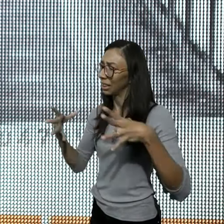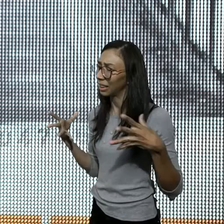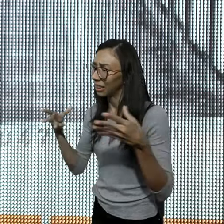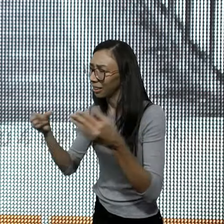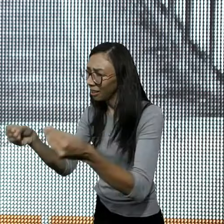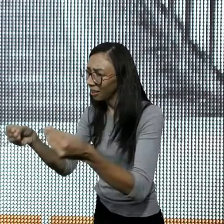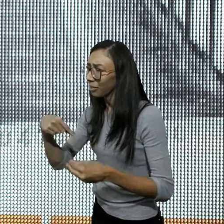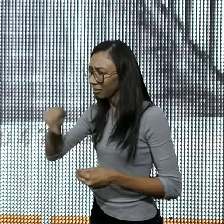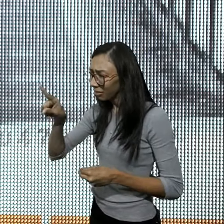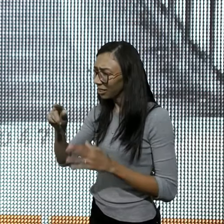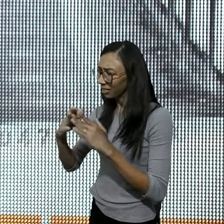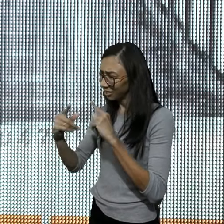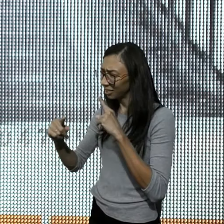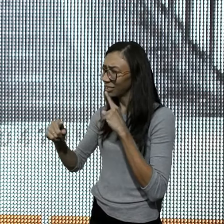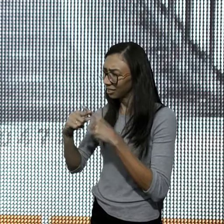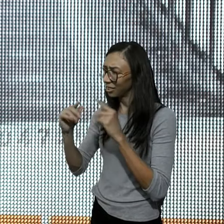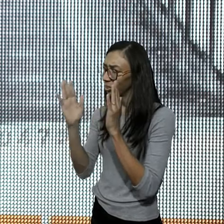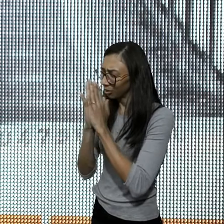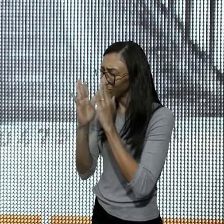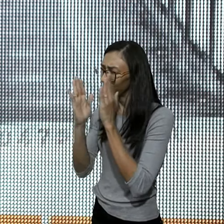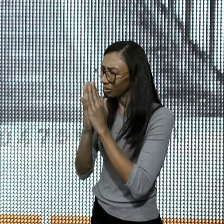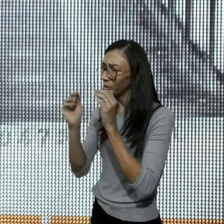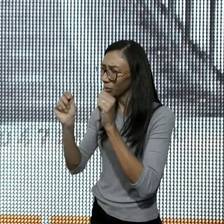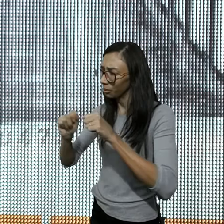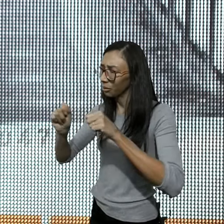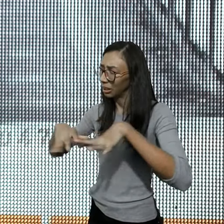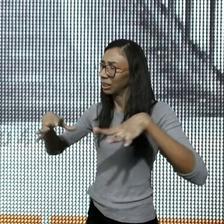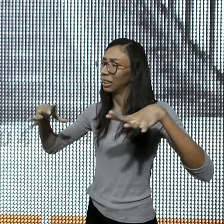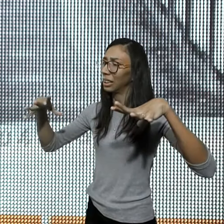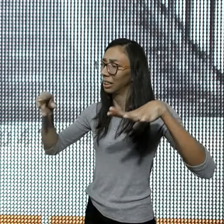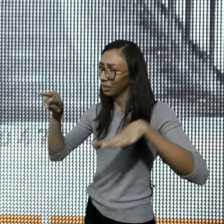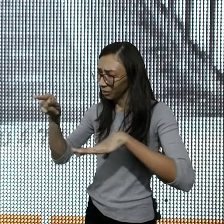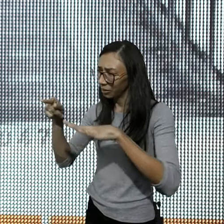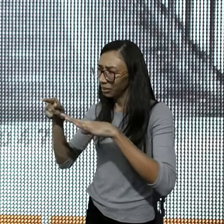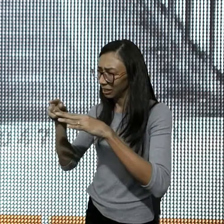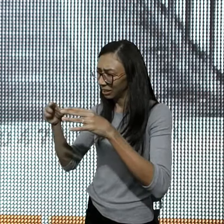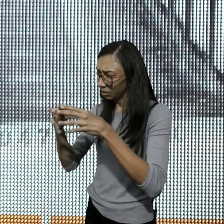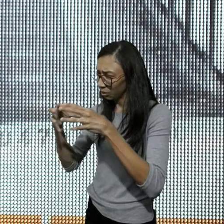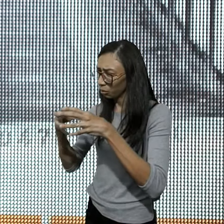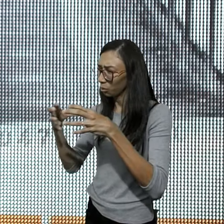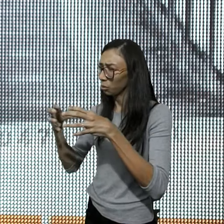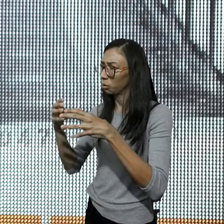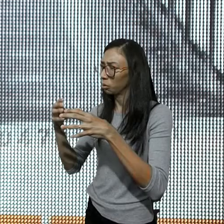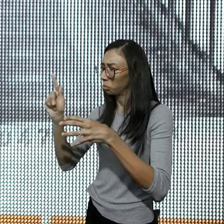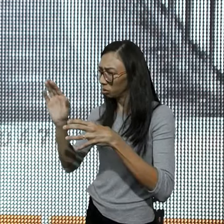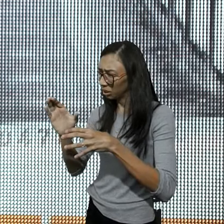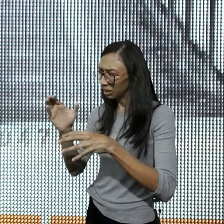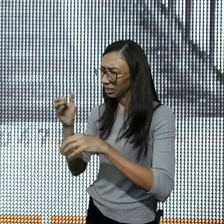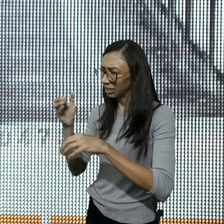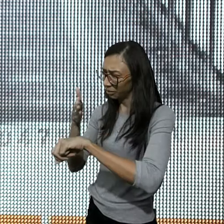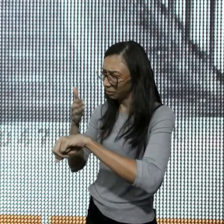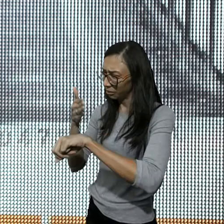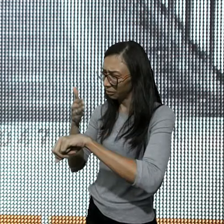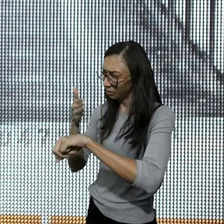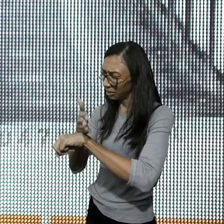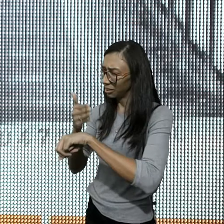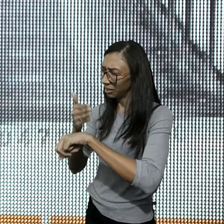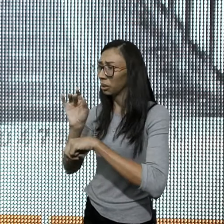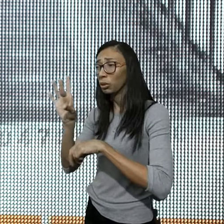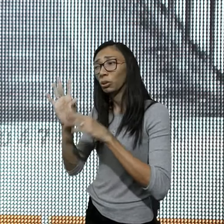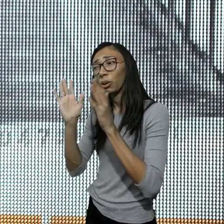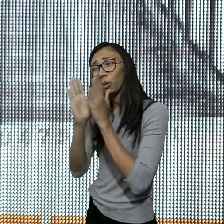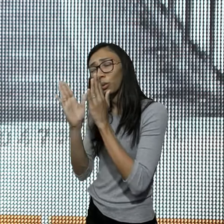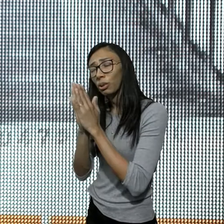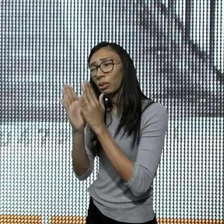igreja, você, clamou a Deus, você pediu oração, você frequentou, um grupo de crescimento, só para as pessoas, orarem por você, não quer dizer,